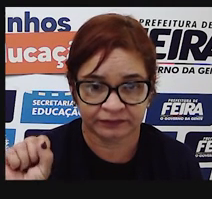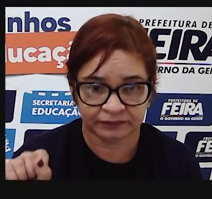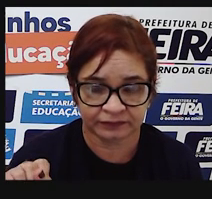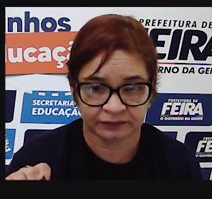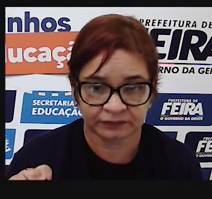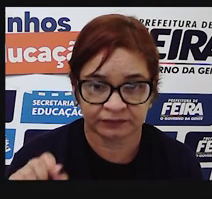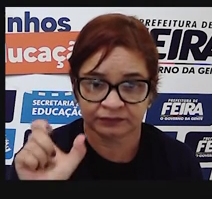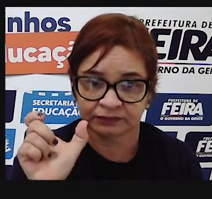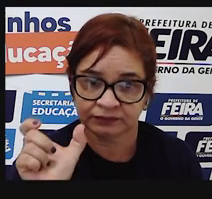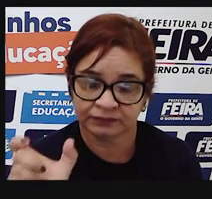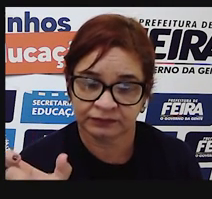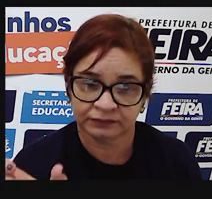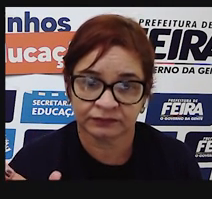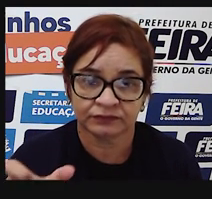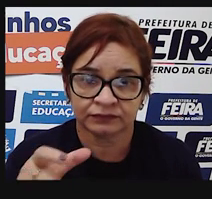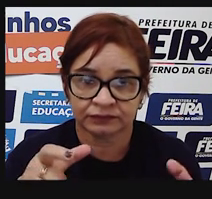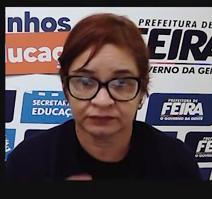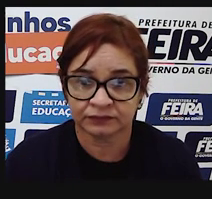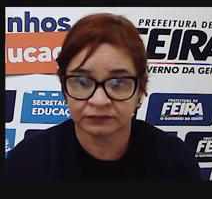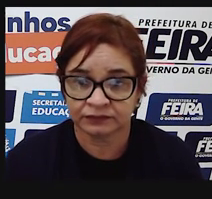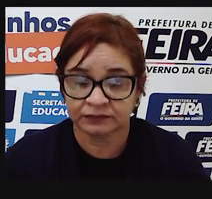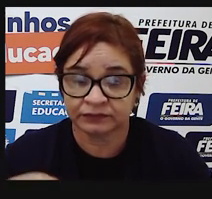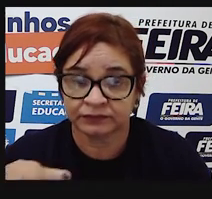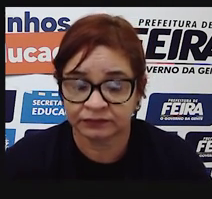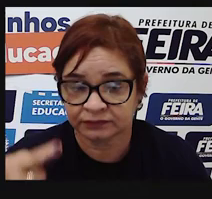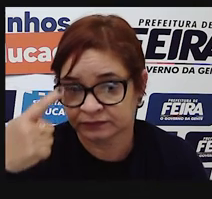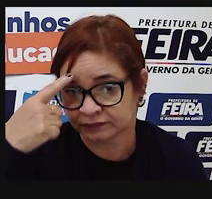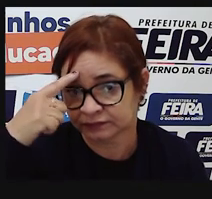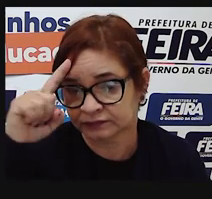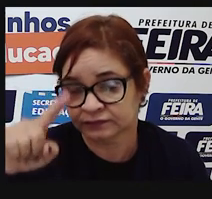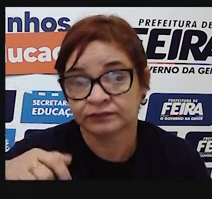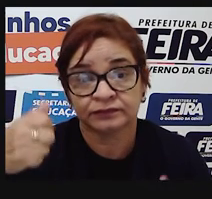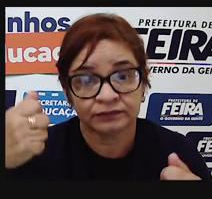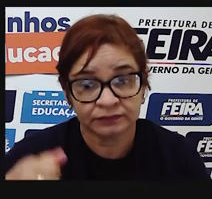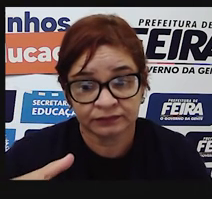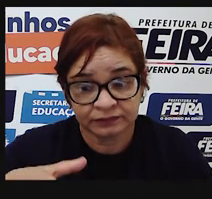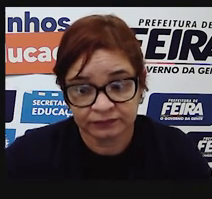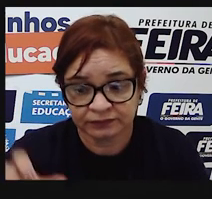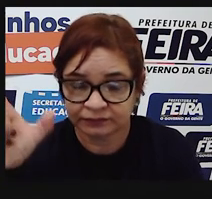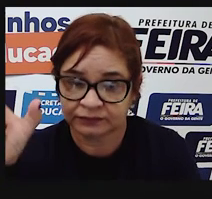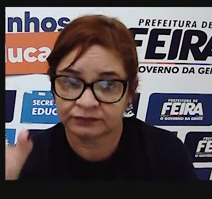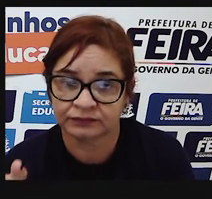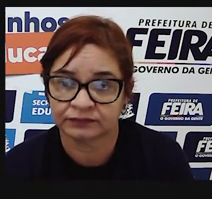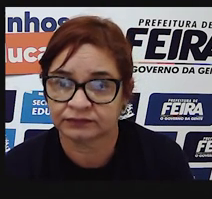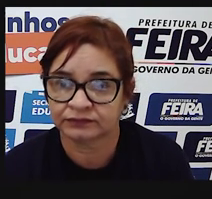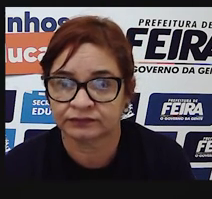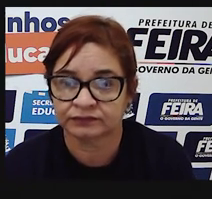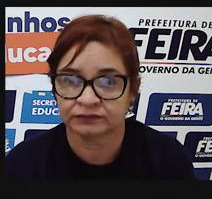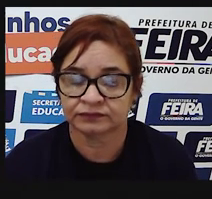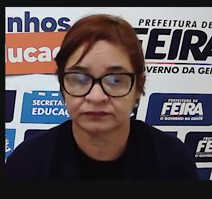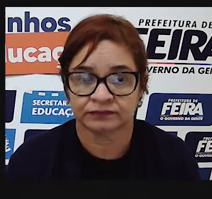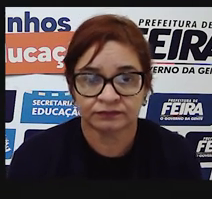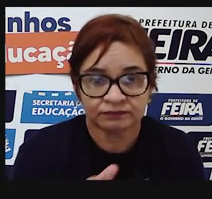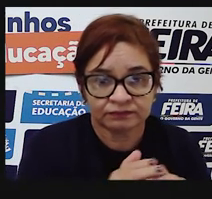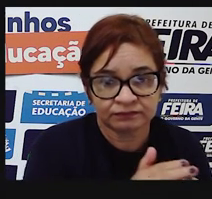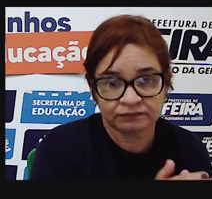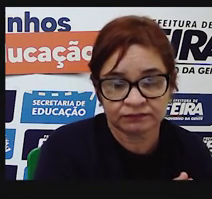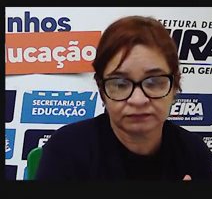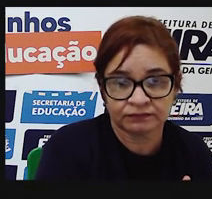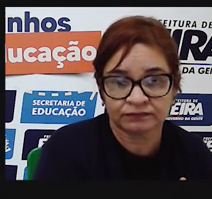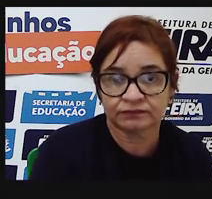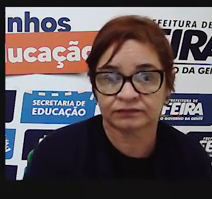não está no lugar, mas você vai ter a ideia de que ela deveria estar ali. Então, eu estou omitindo, mas